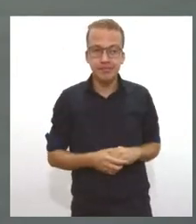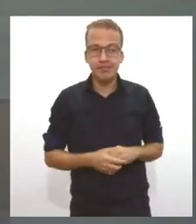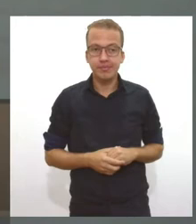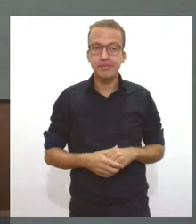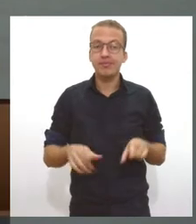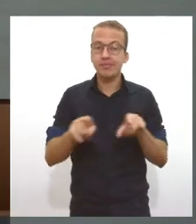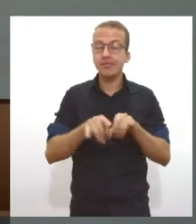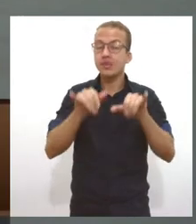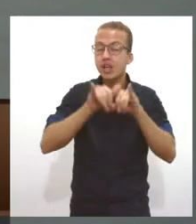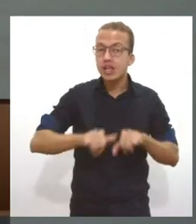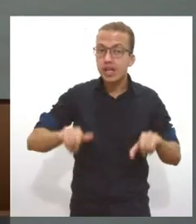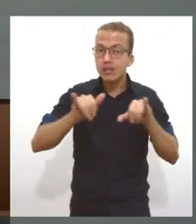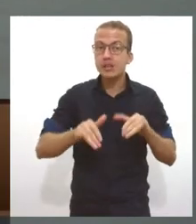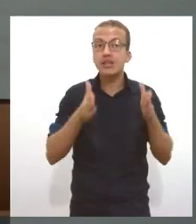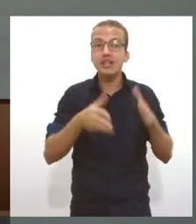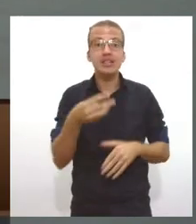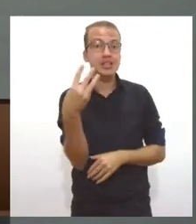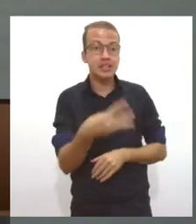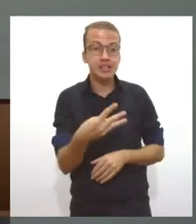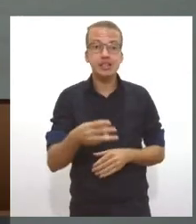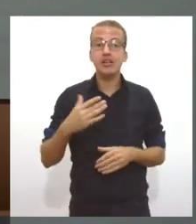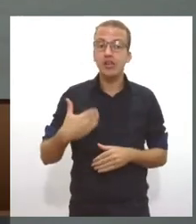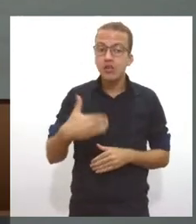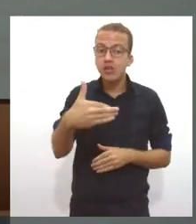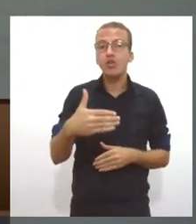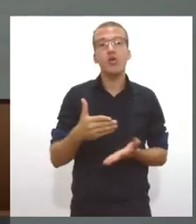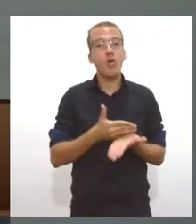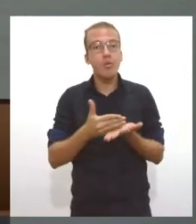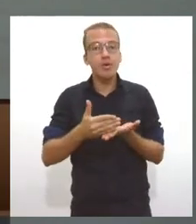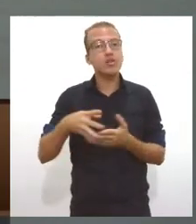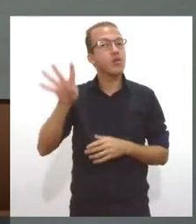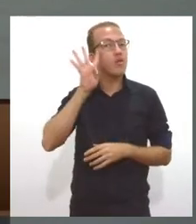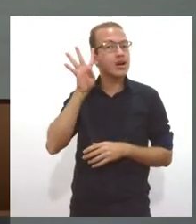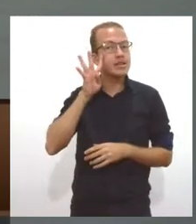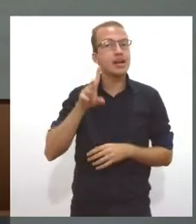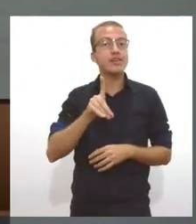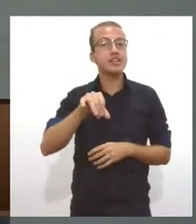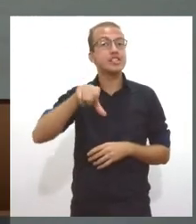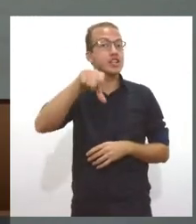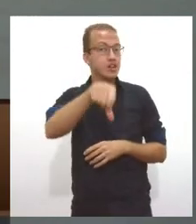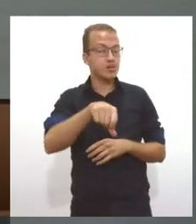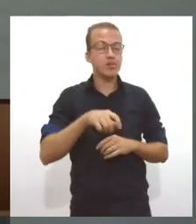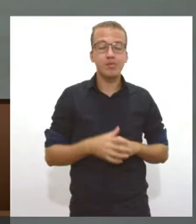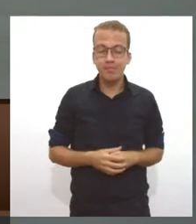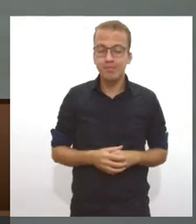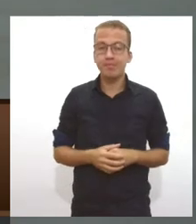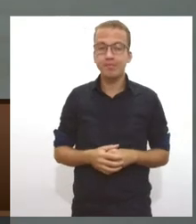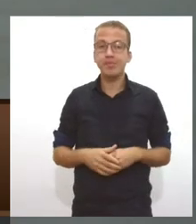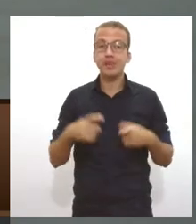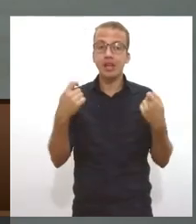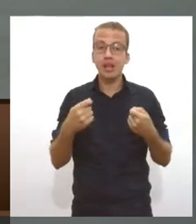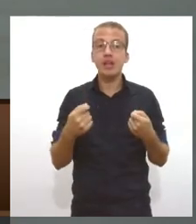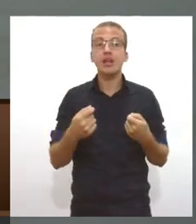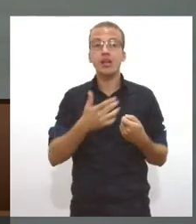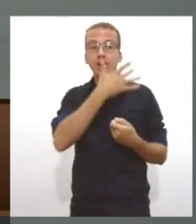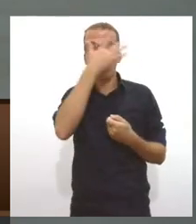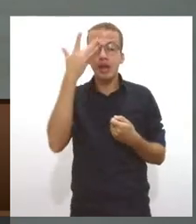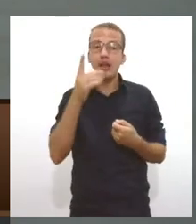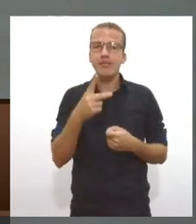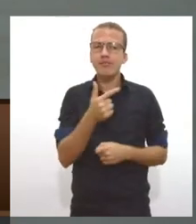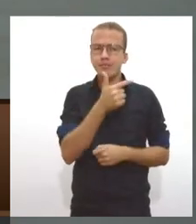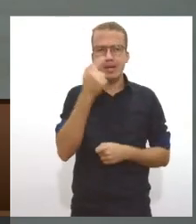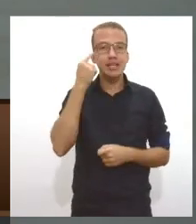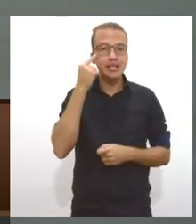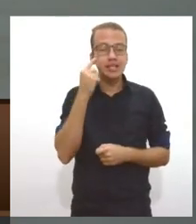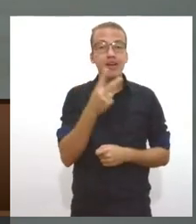de vacinação contra a influenza começou nesta quarta-feira, dia 9. A campanha pretende imunizar cerca de 22 milhões de